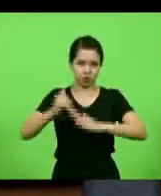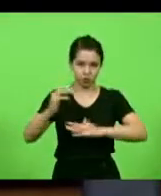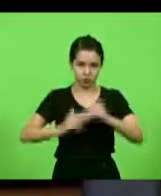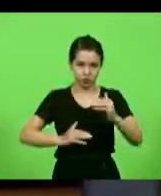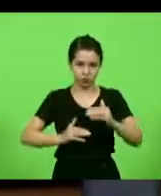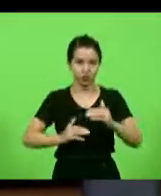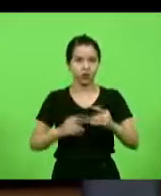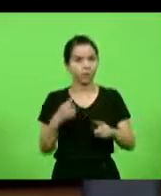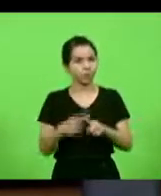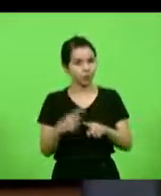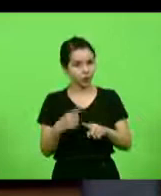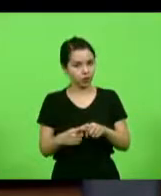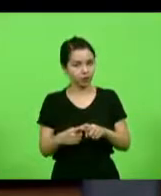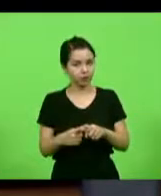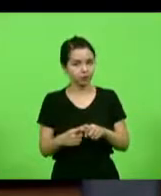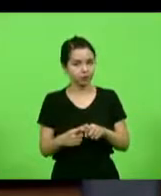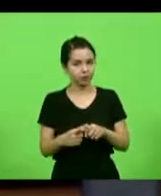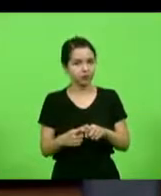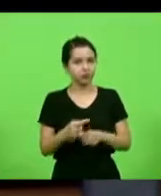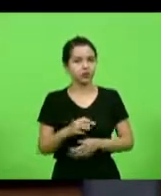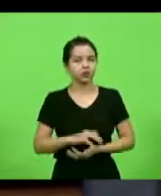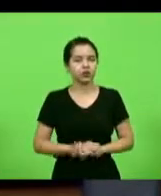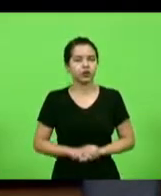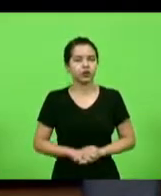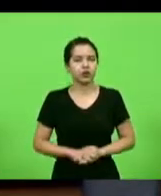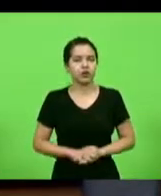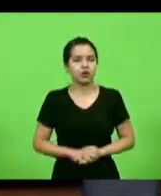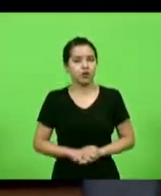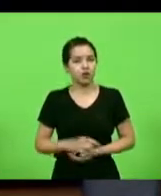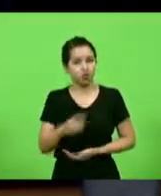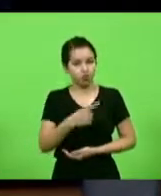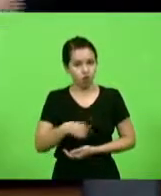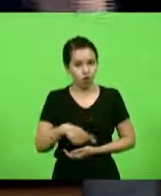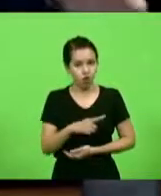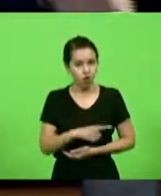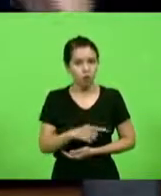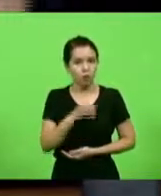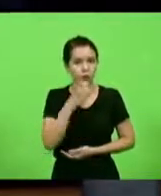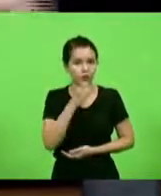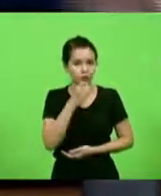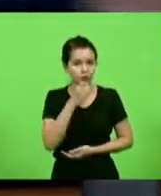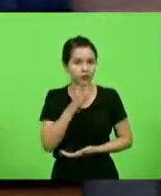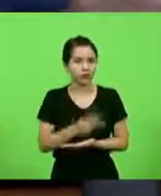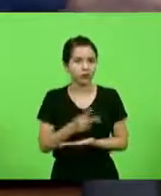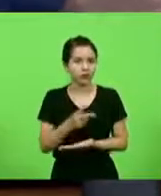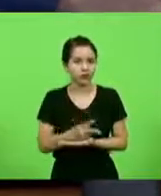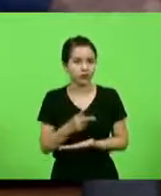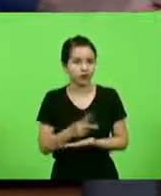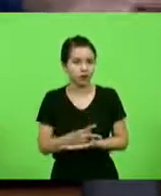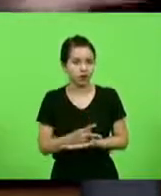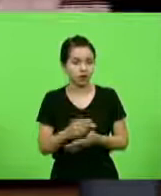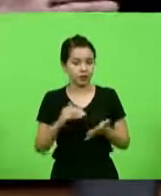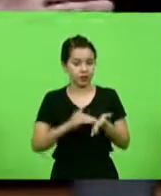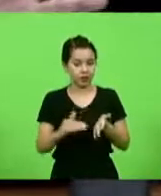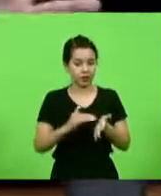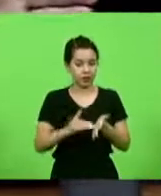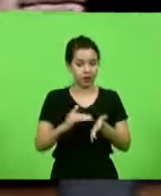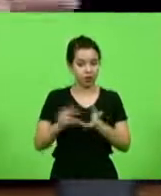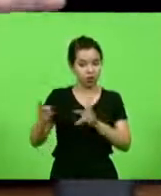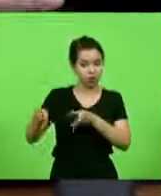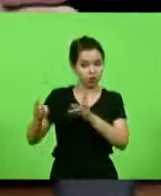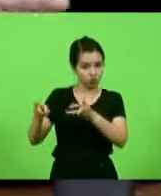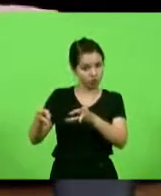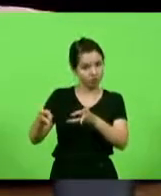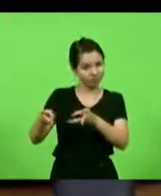Porque pelo simples fato de a gente manter, por exemplo, o quadro de secretários, a gente já